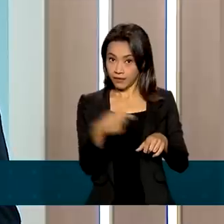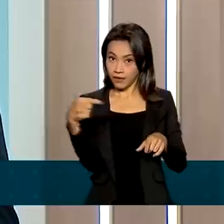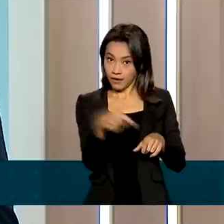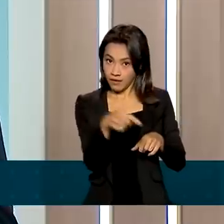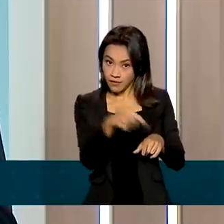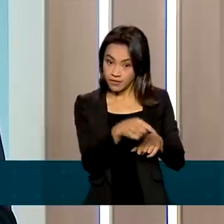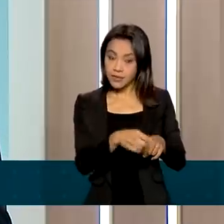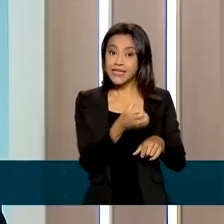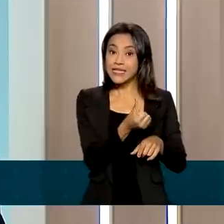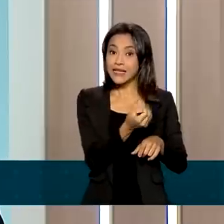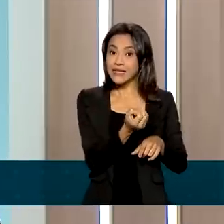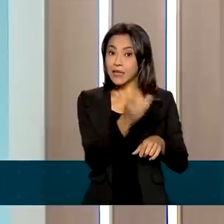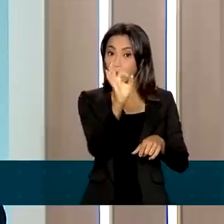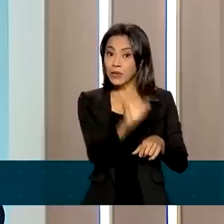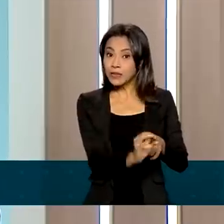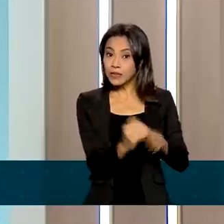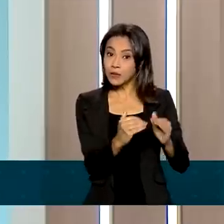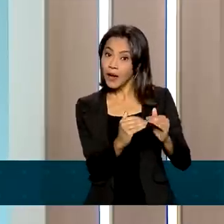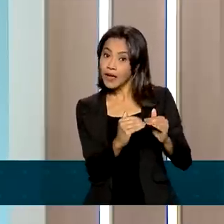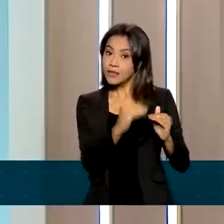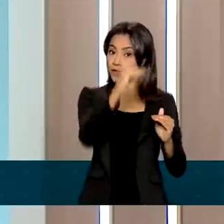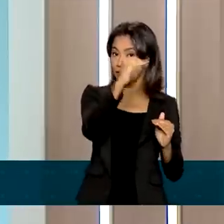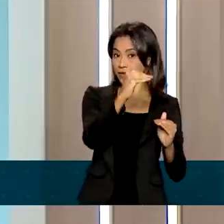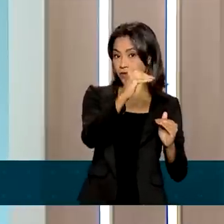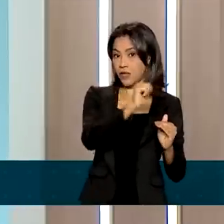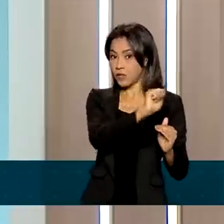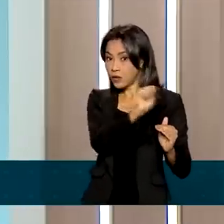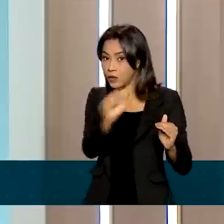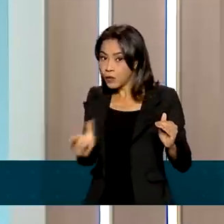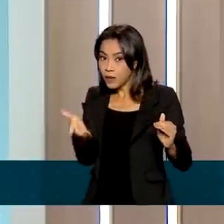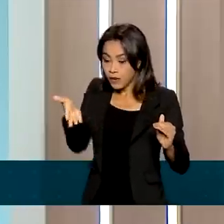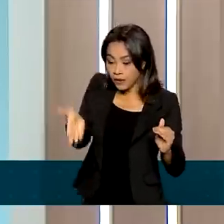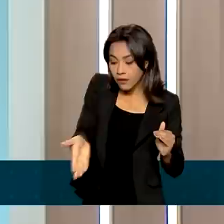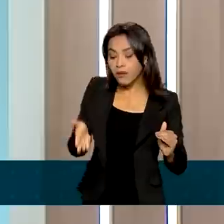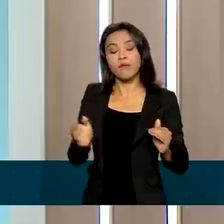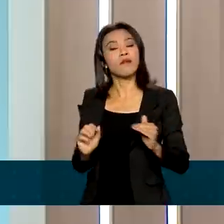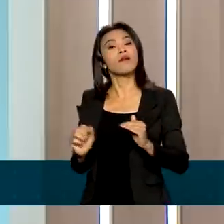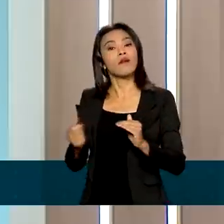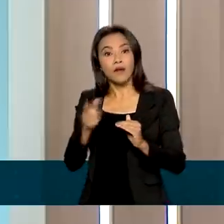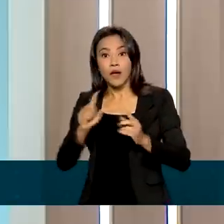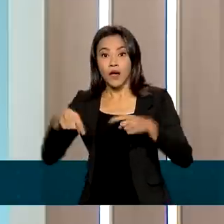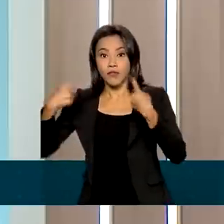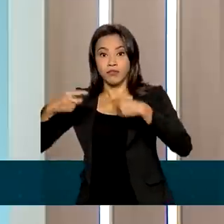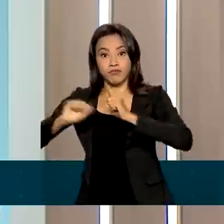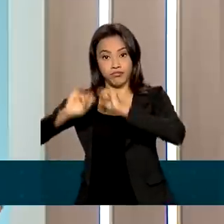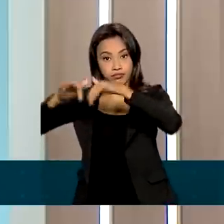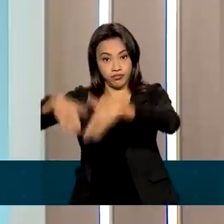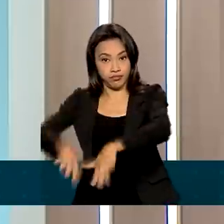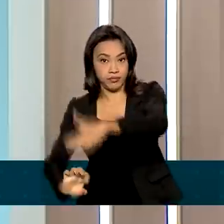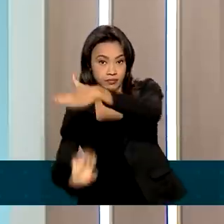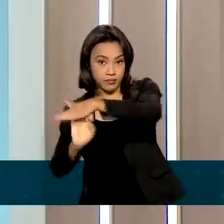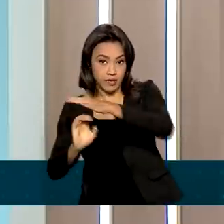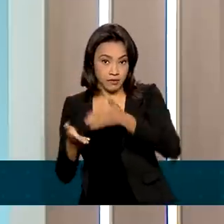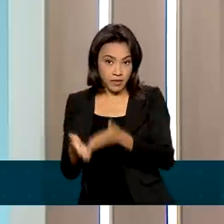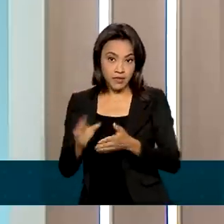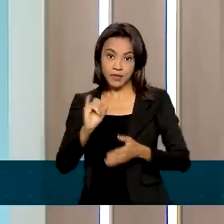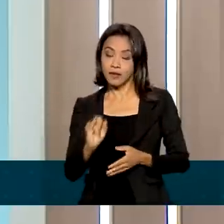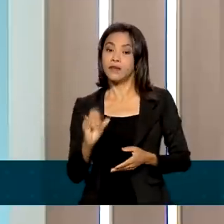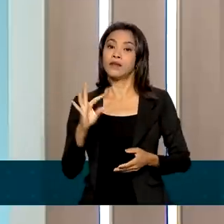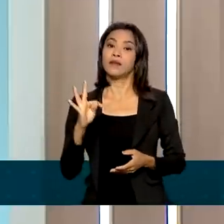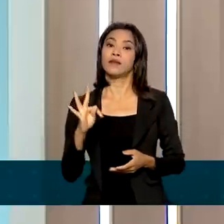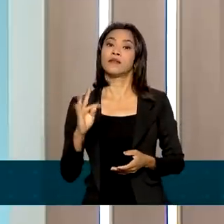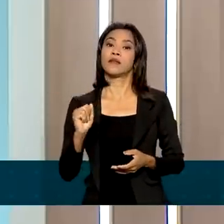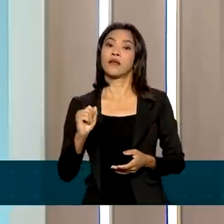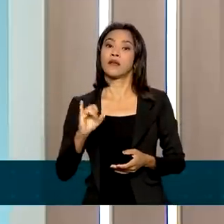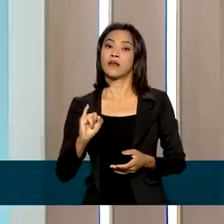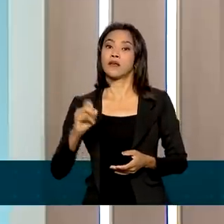60% acima da capacidade de Itaipu. E para falarmos de Itaipu também, temos que falar do seu lado social. E para